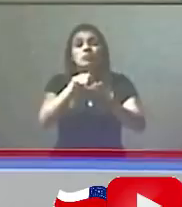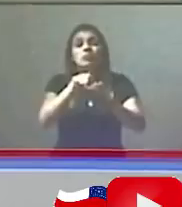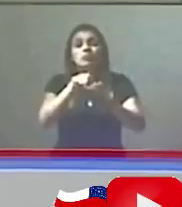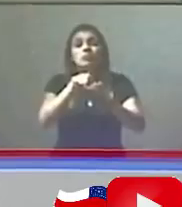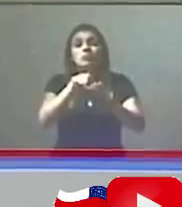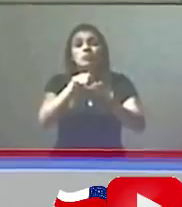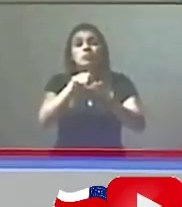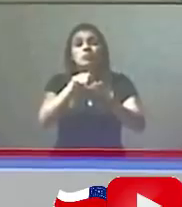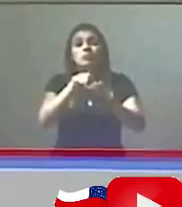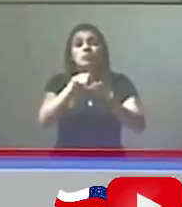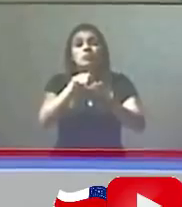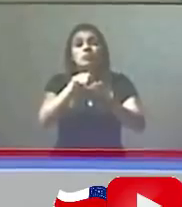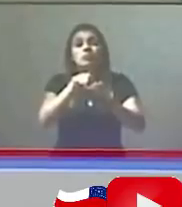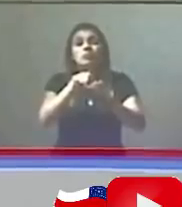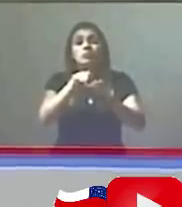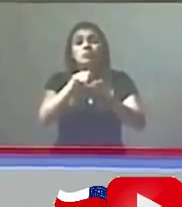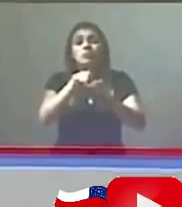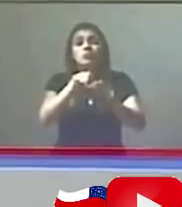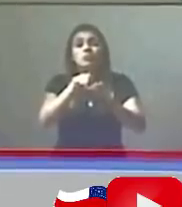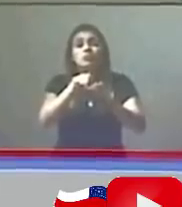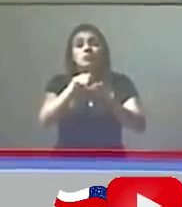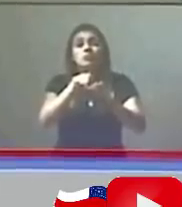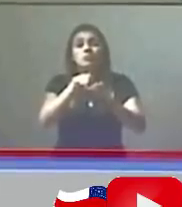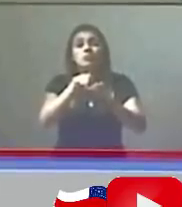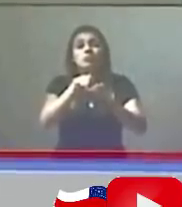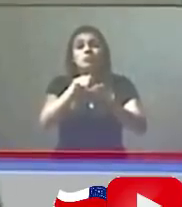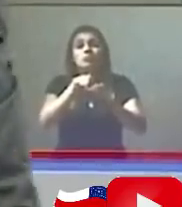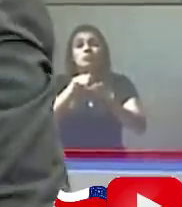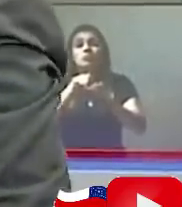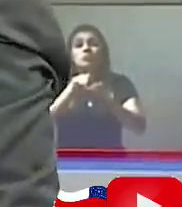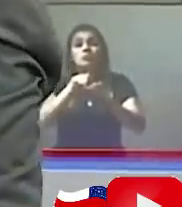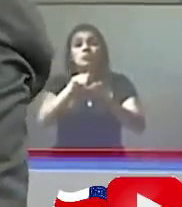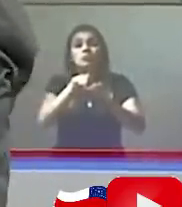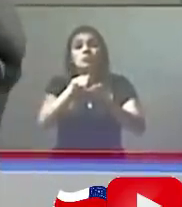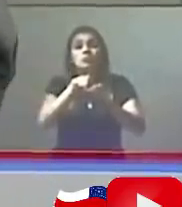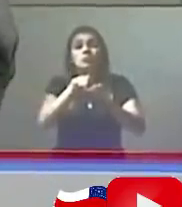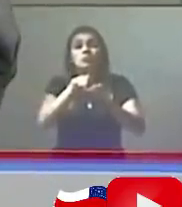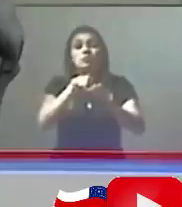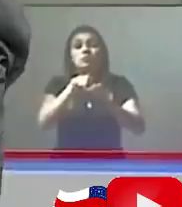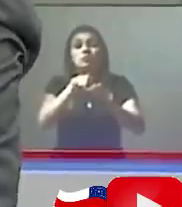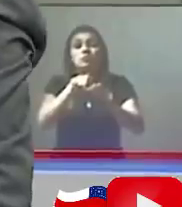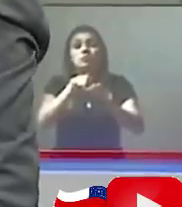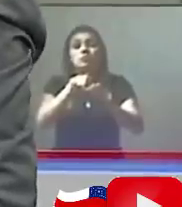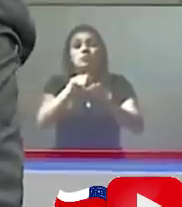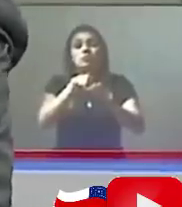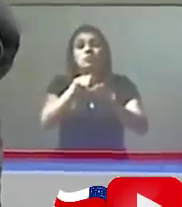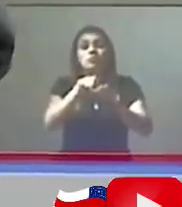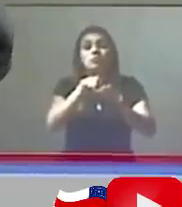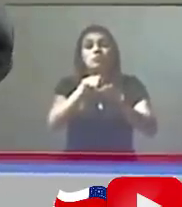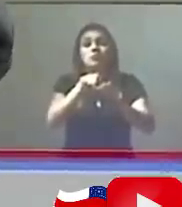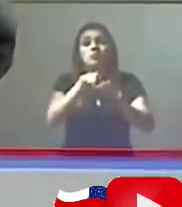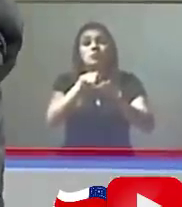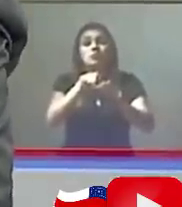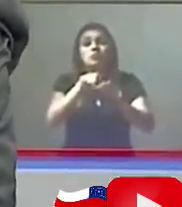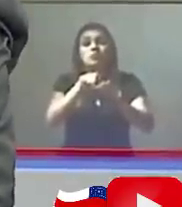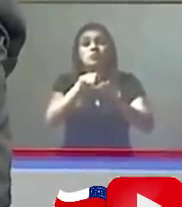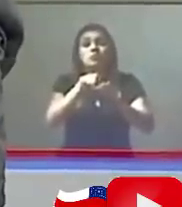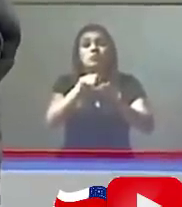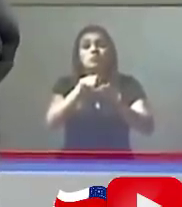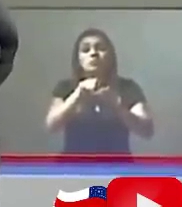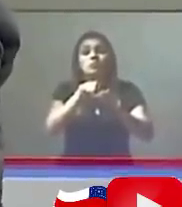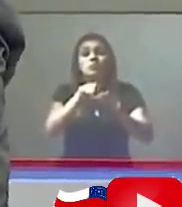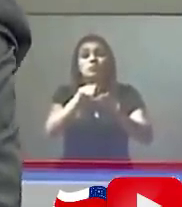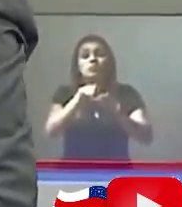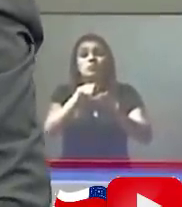OMS. Não era. Isso era pra ser o secretário da Organização Mundial de Saúde. Esse homem aqui era pra